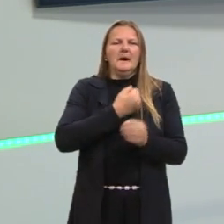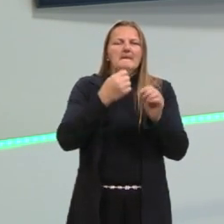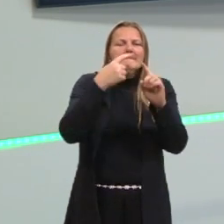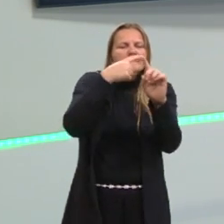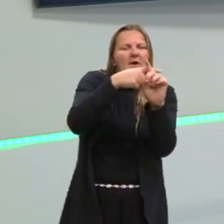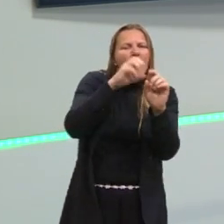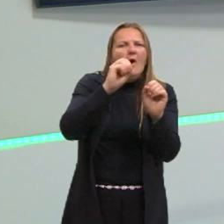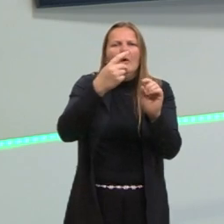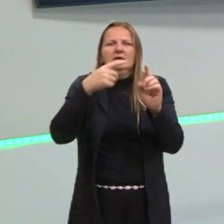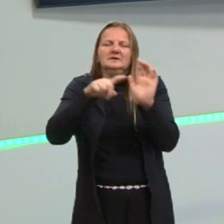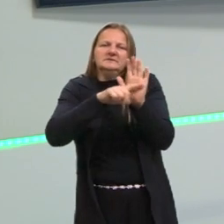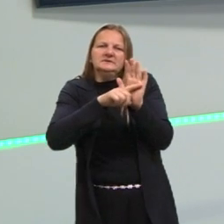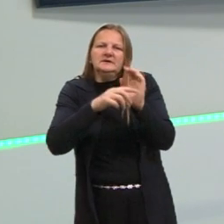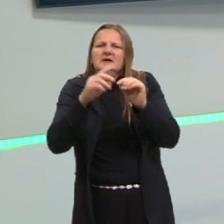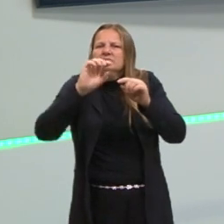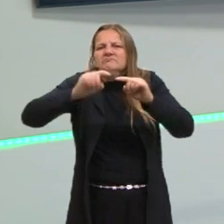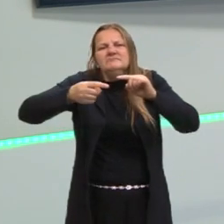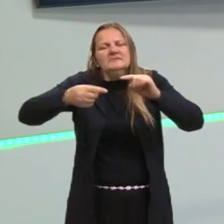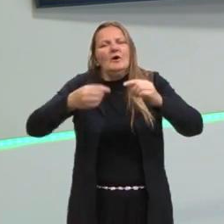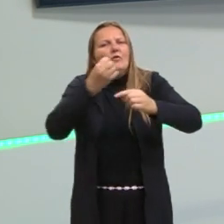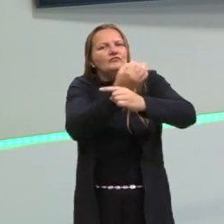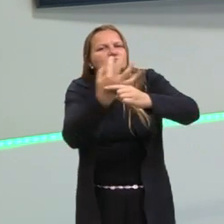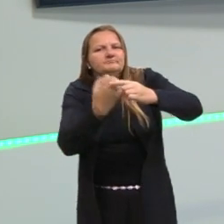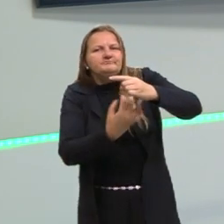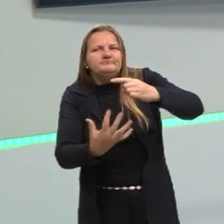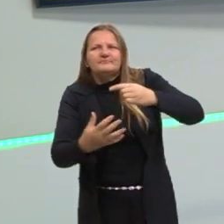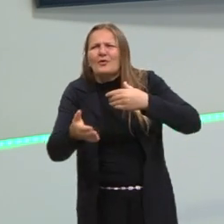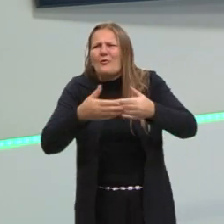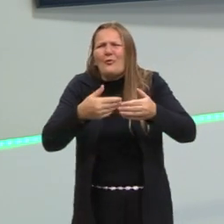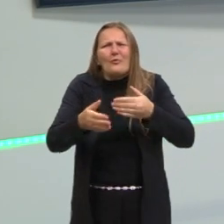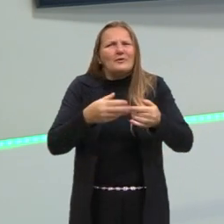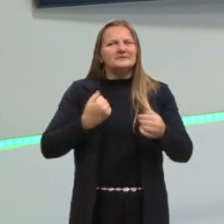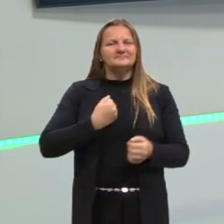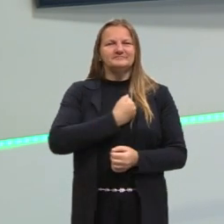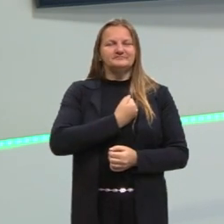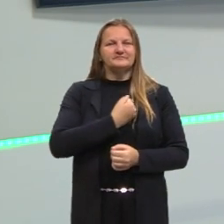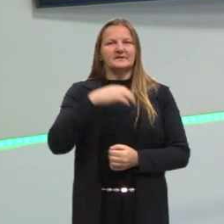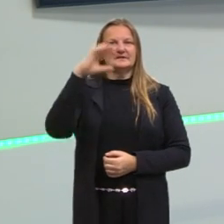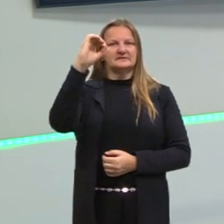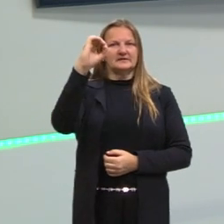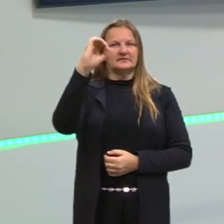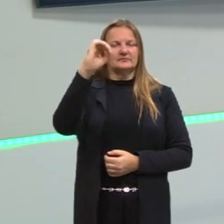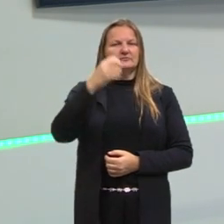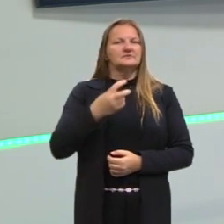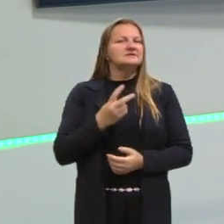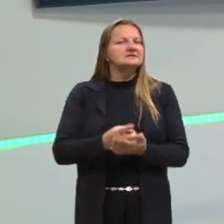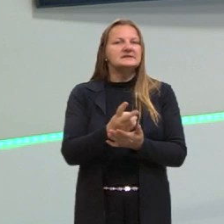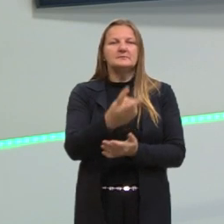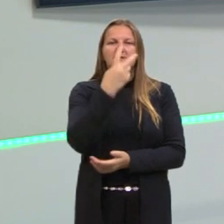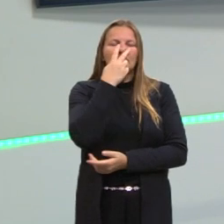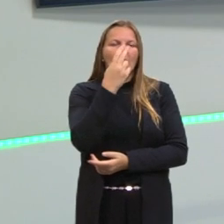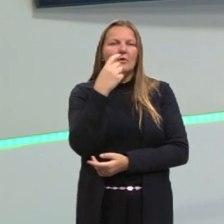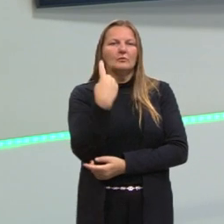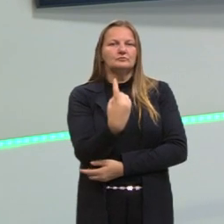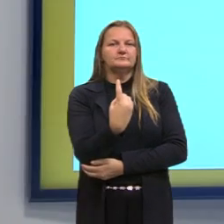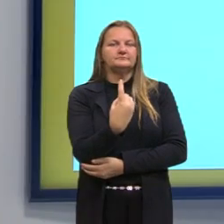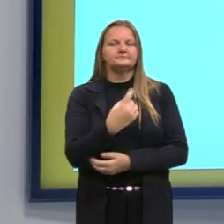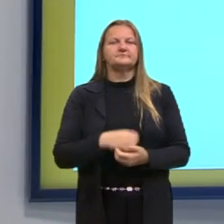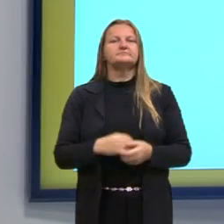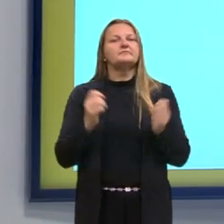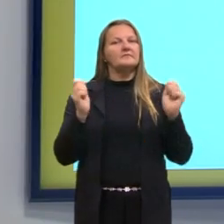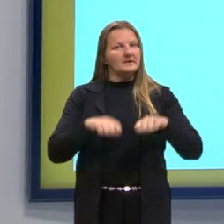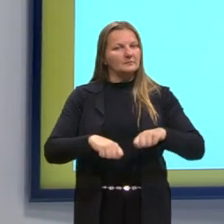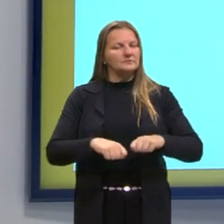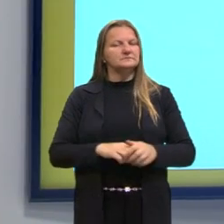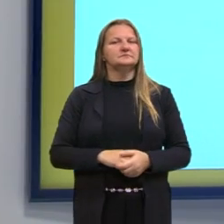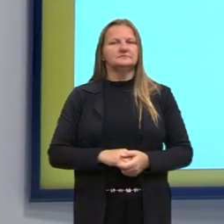negativo, decimal, fração, qualquer número elevado a 0 é igual a 1. Então, é uma forma